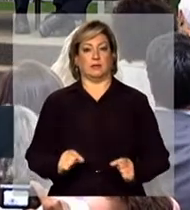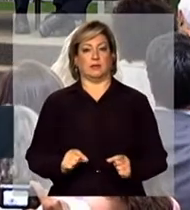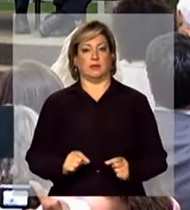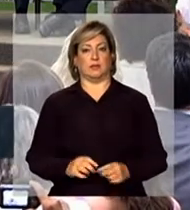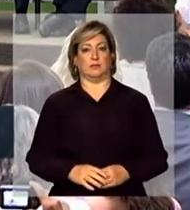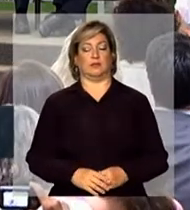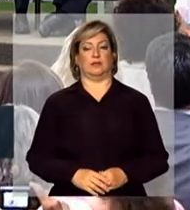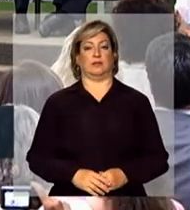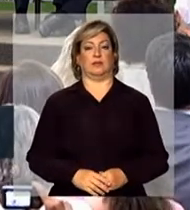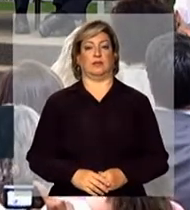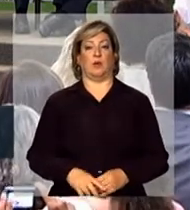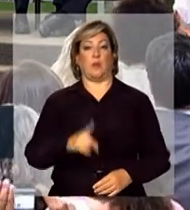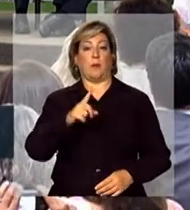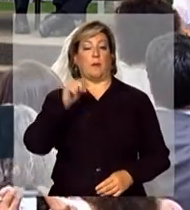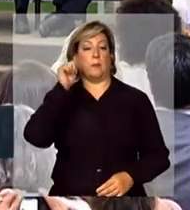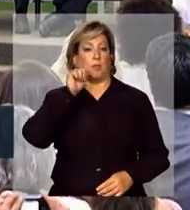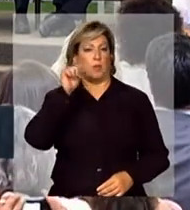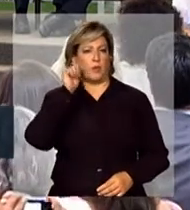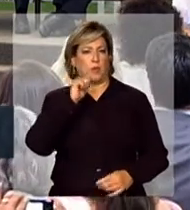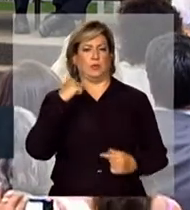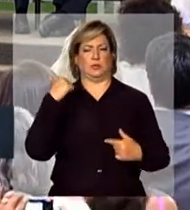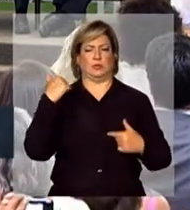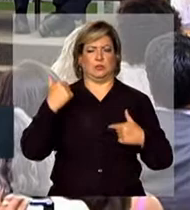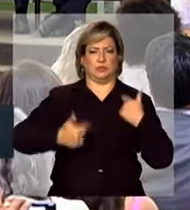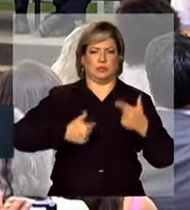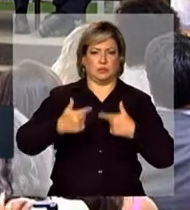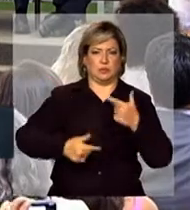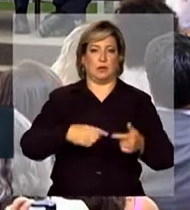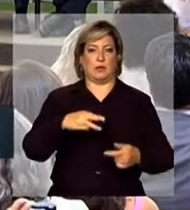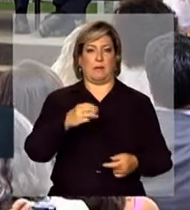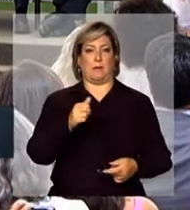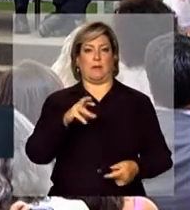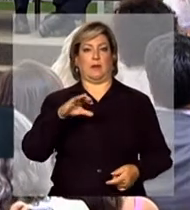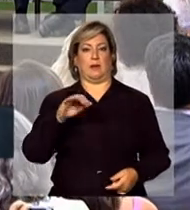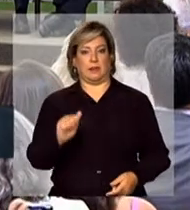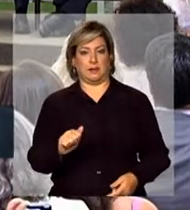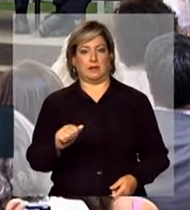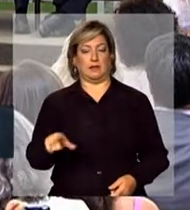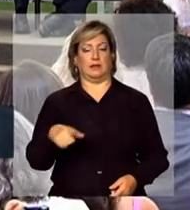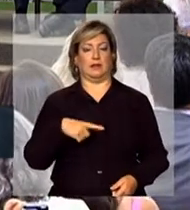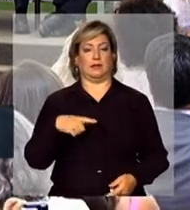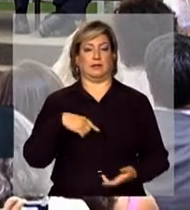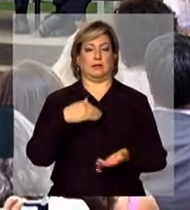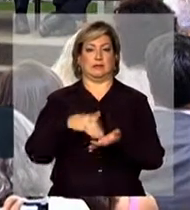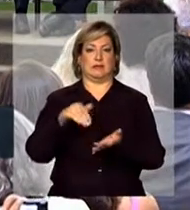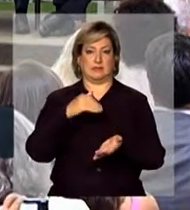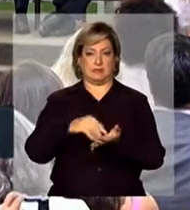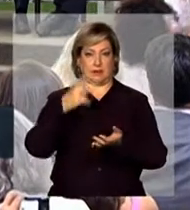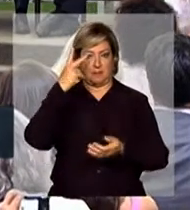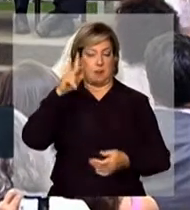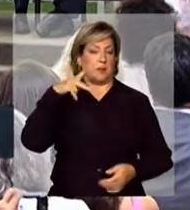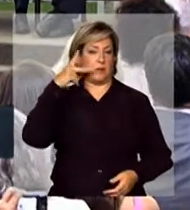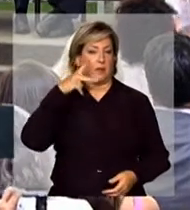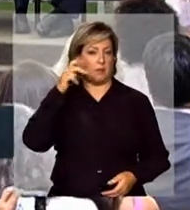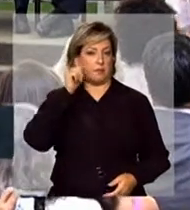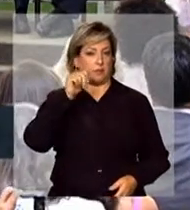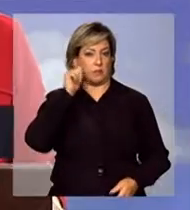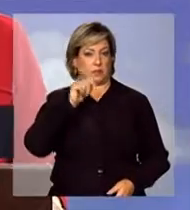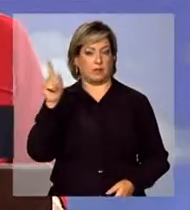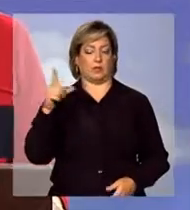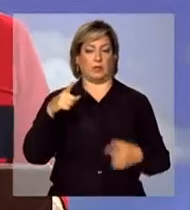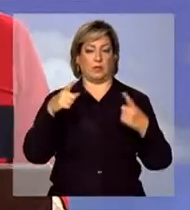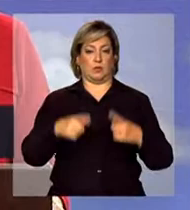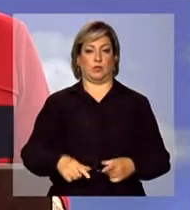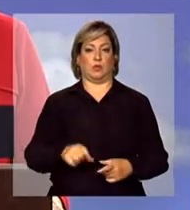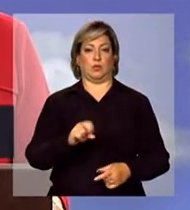mulher lutadora, a Márcia Santana, secretária de políticas para as mulheres do Rio Grande do Sul,